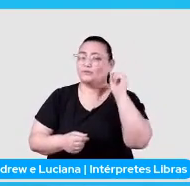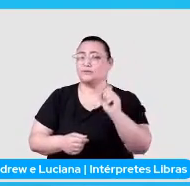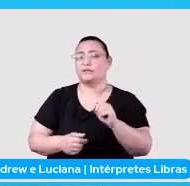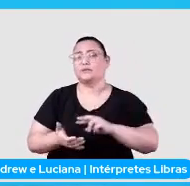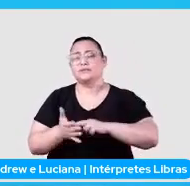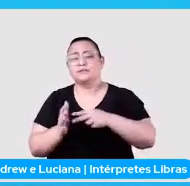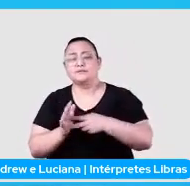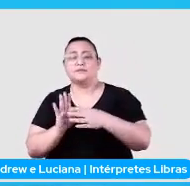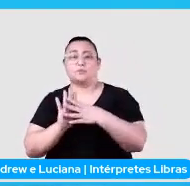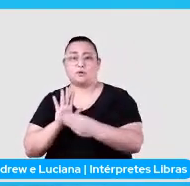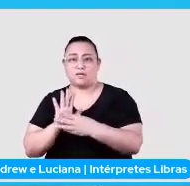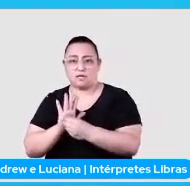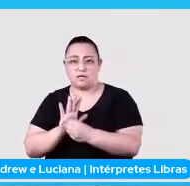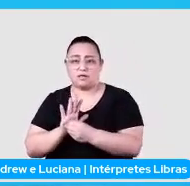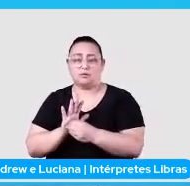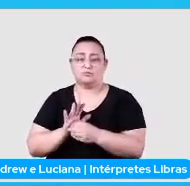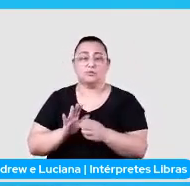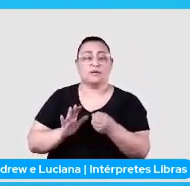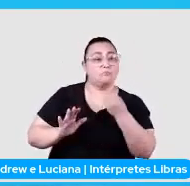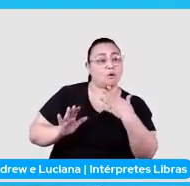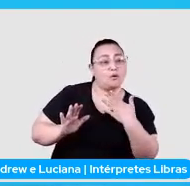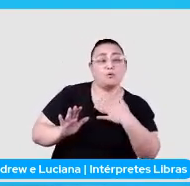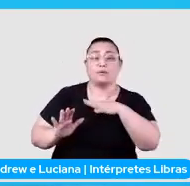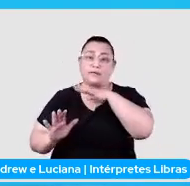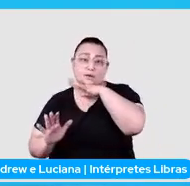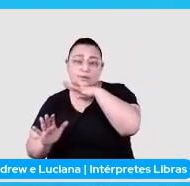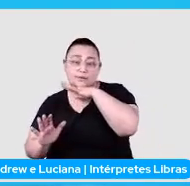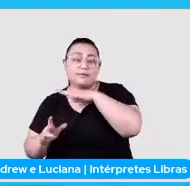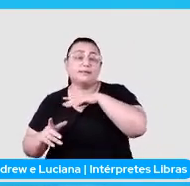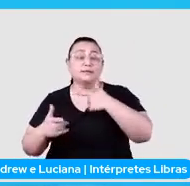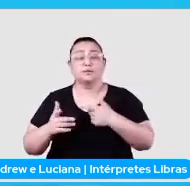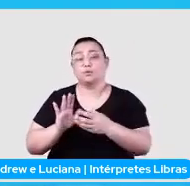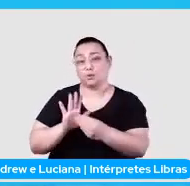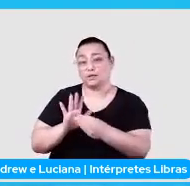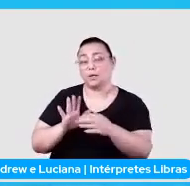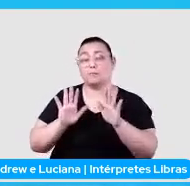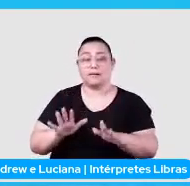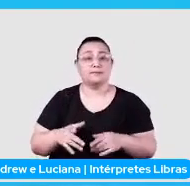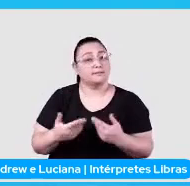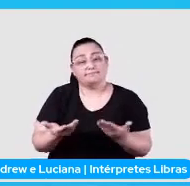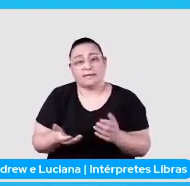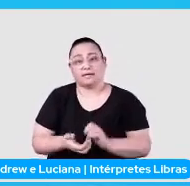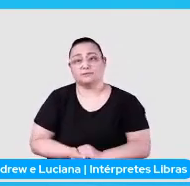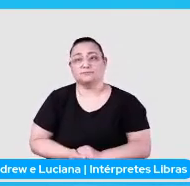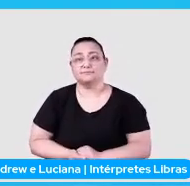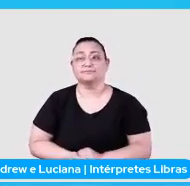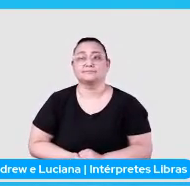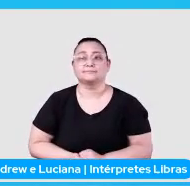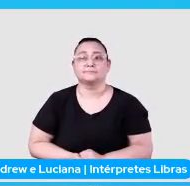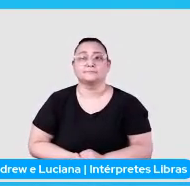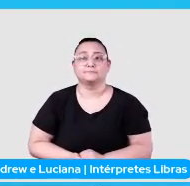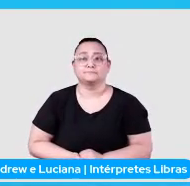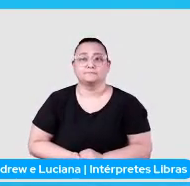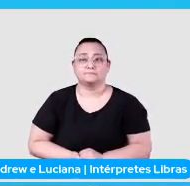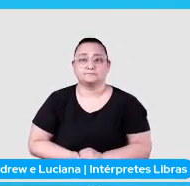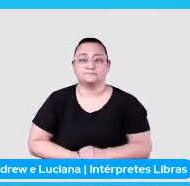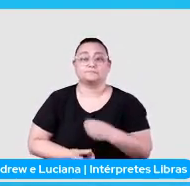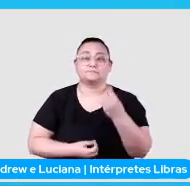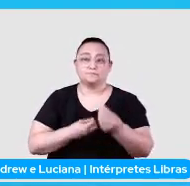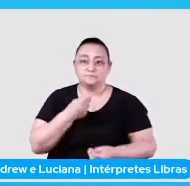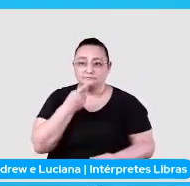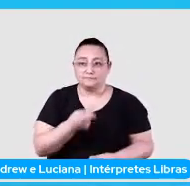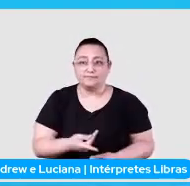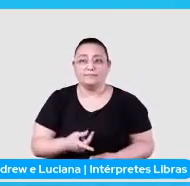esses modelos, os prós e contras desses modelos, mas é isso. E aí, como eu falei, os